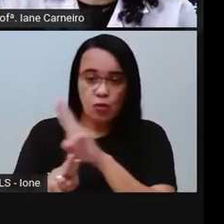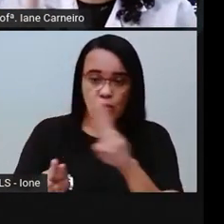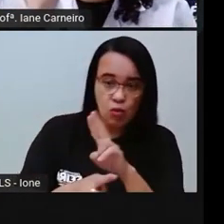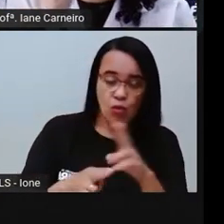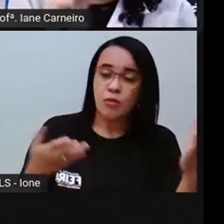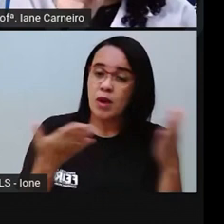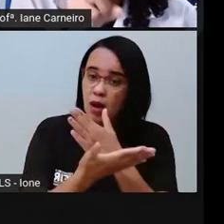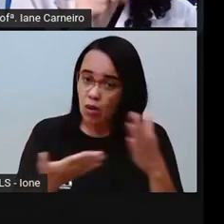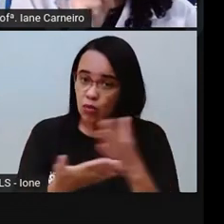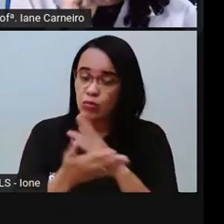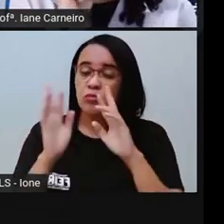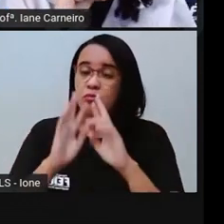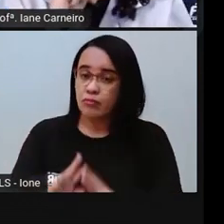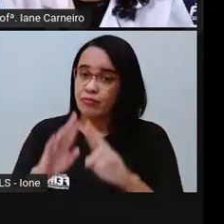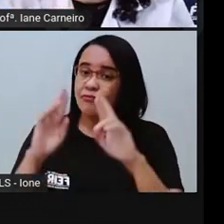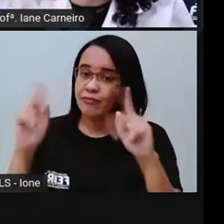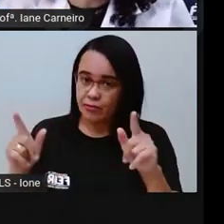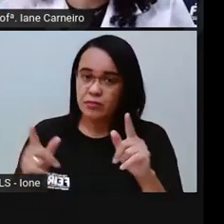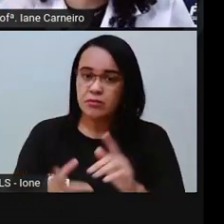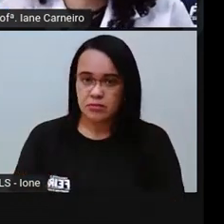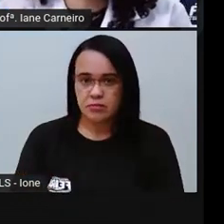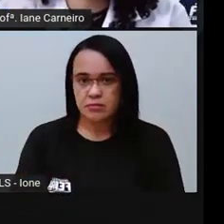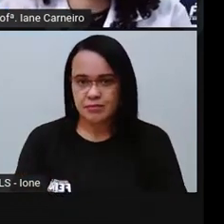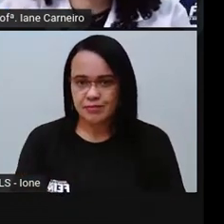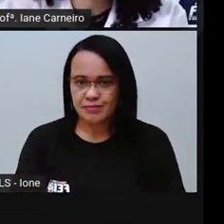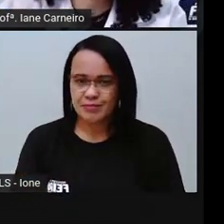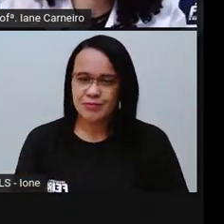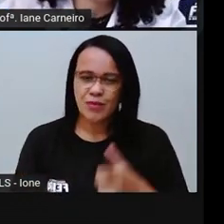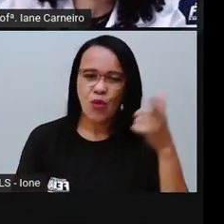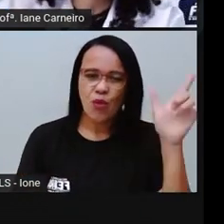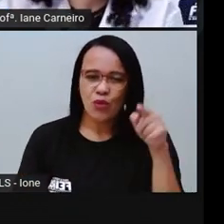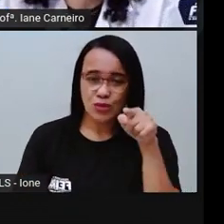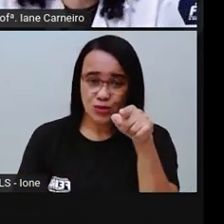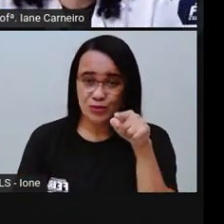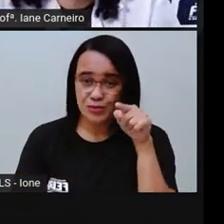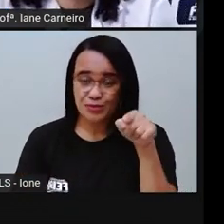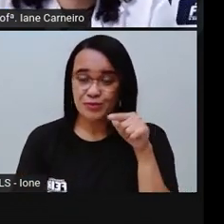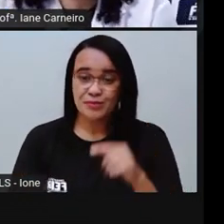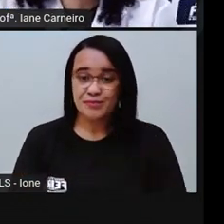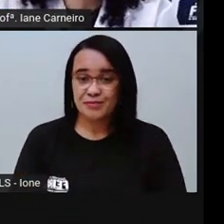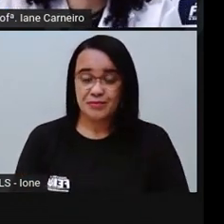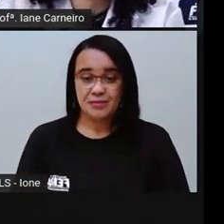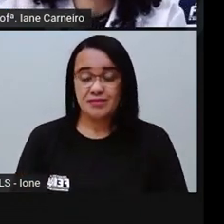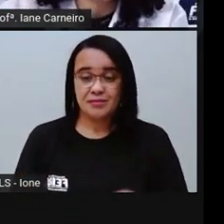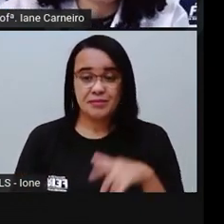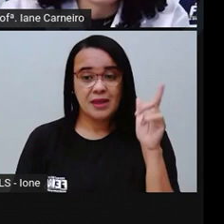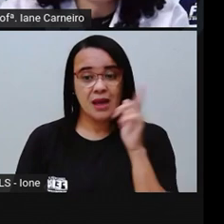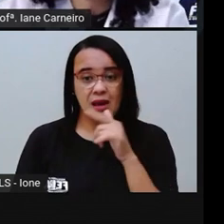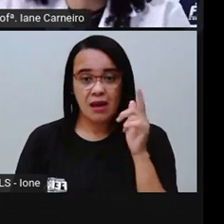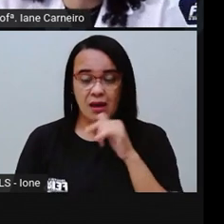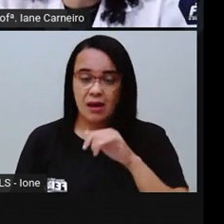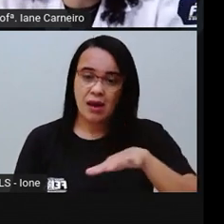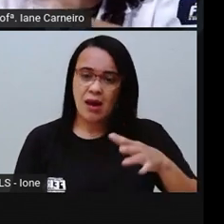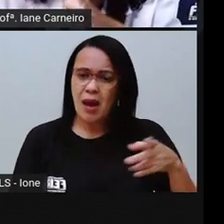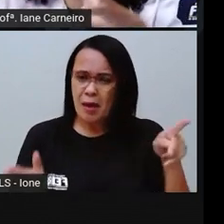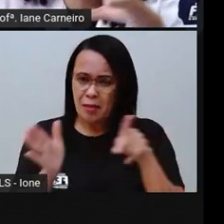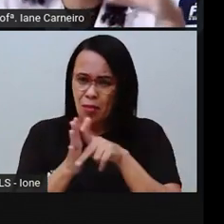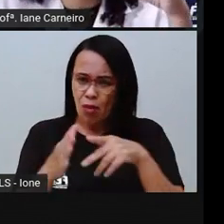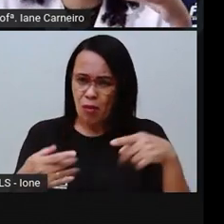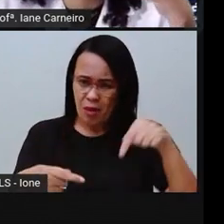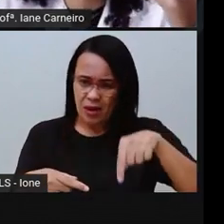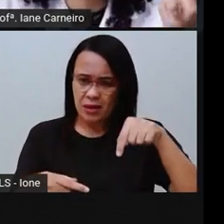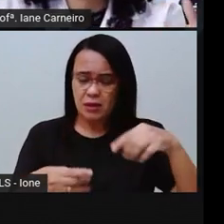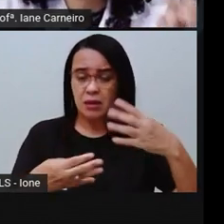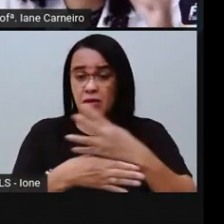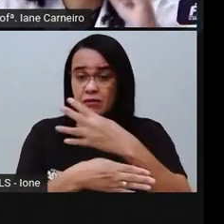lugar que eu sei que você aí já deve ter ido, ó. No Parque da Lagoa, né? Então, aqui a está vendo, a imagem não está com uma